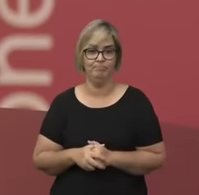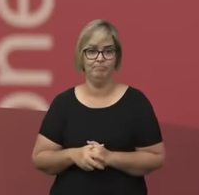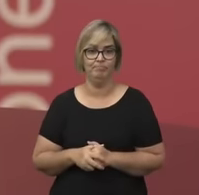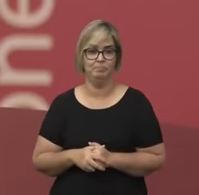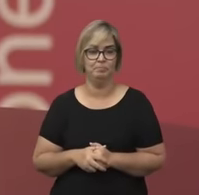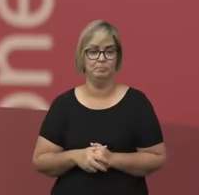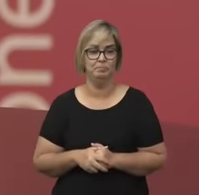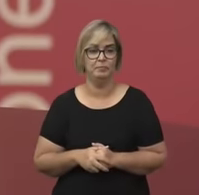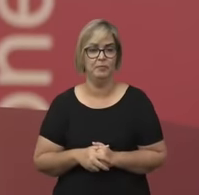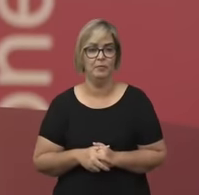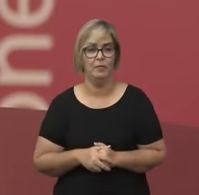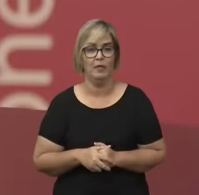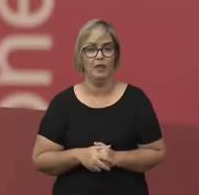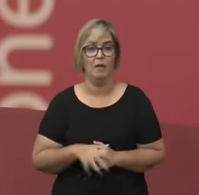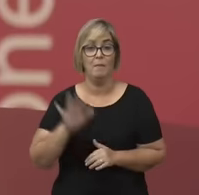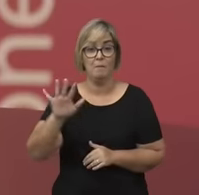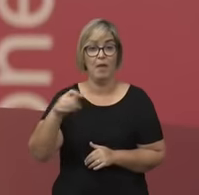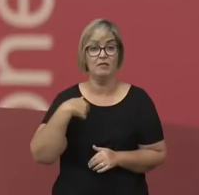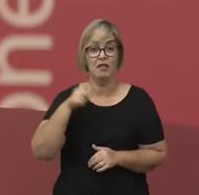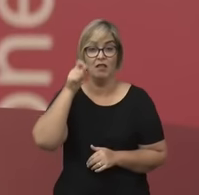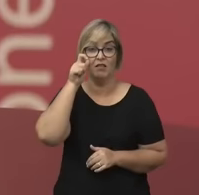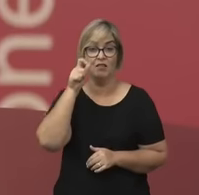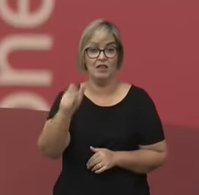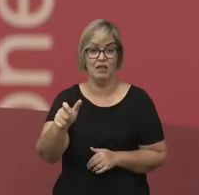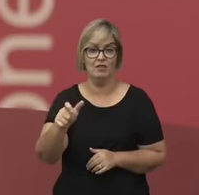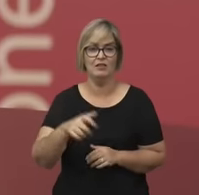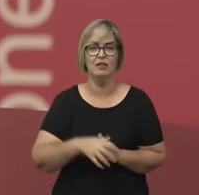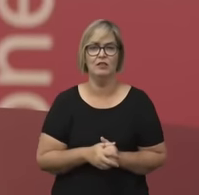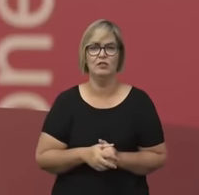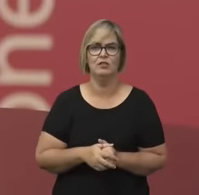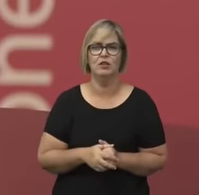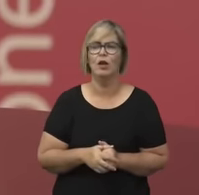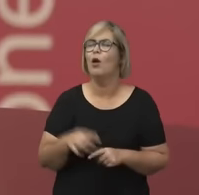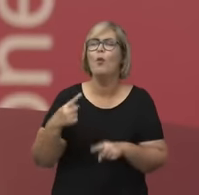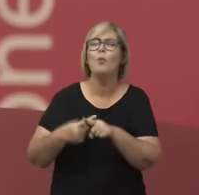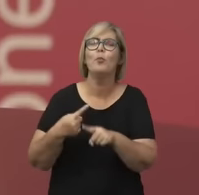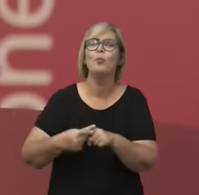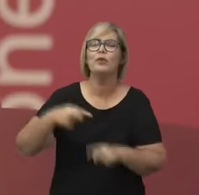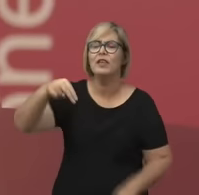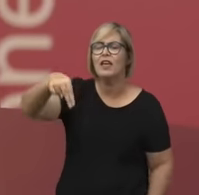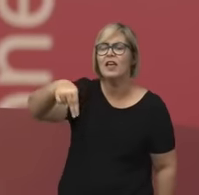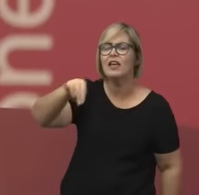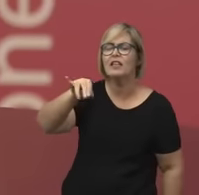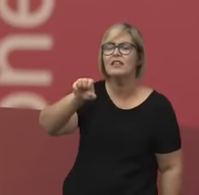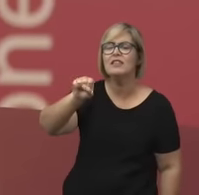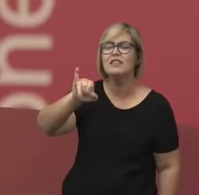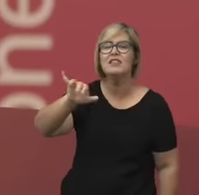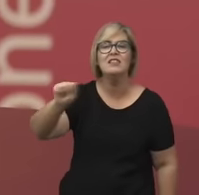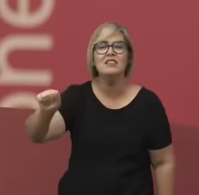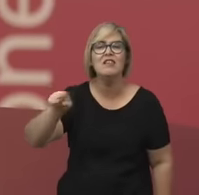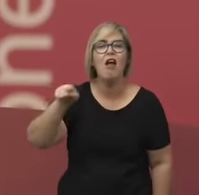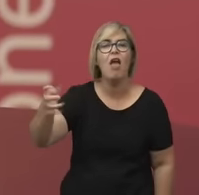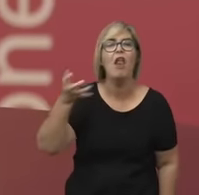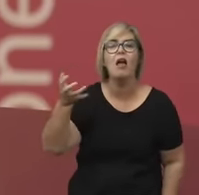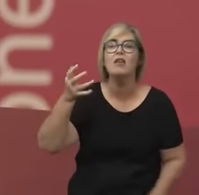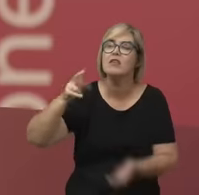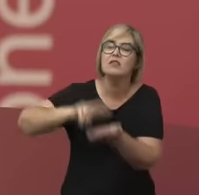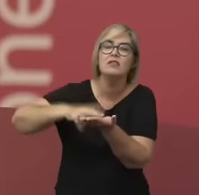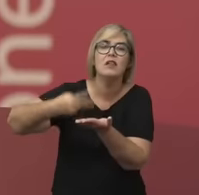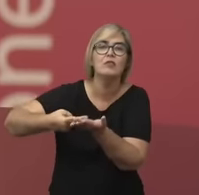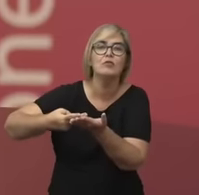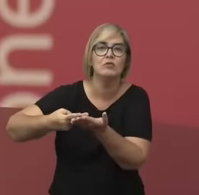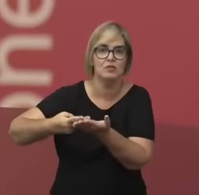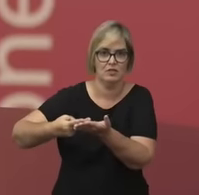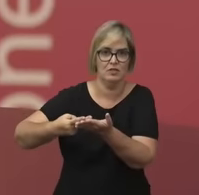é muito interessante pensar por que a Nízia Floresta chegou nesse texto, o fez ela querer traduzir Mary Wollstonecraft. E aí eu queria também